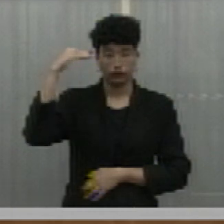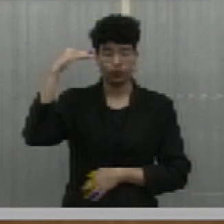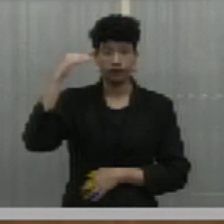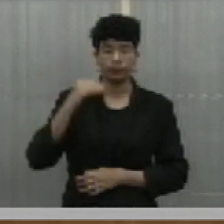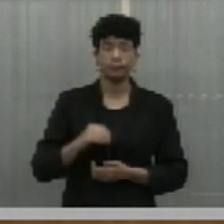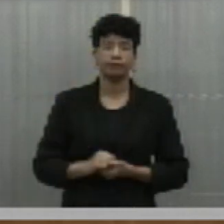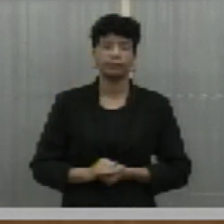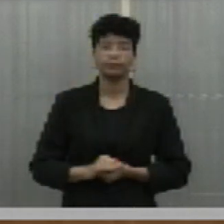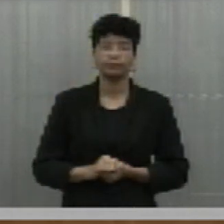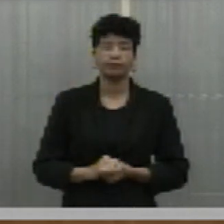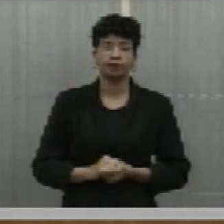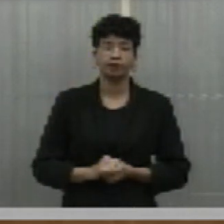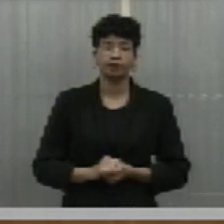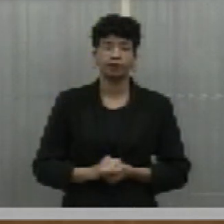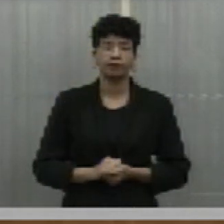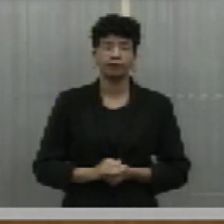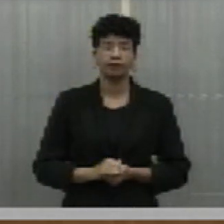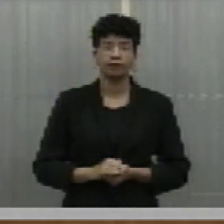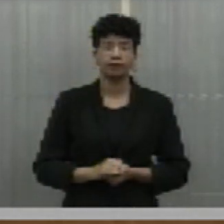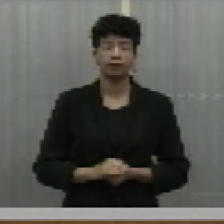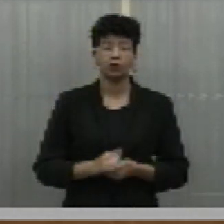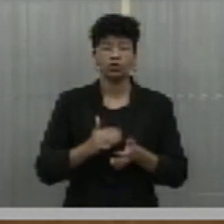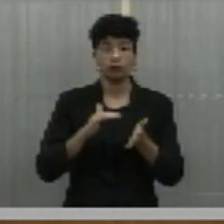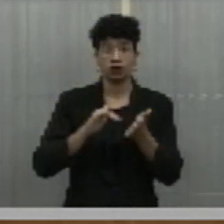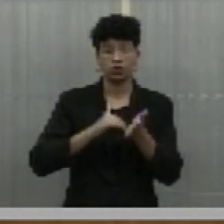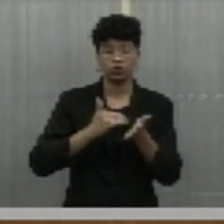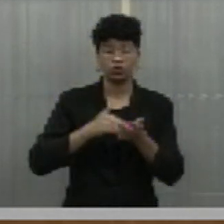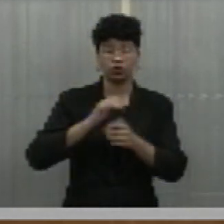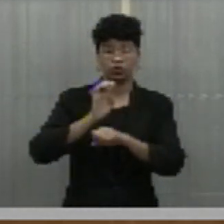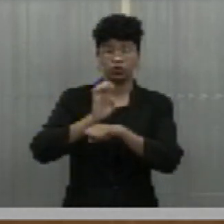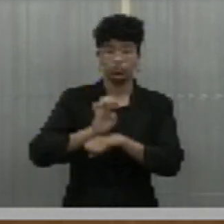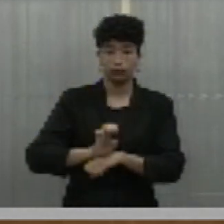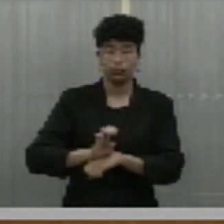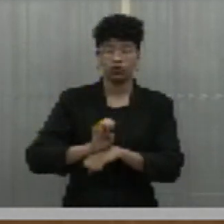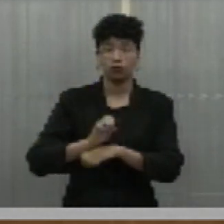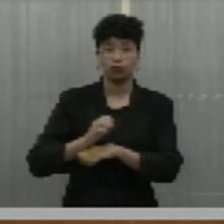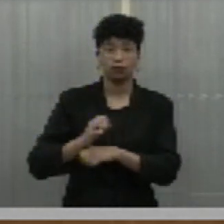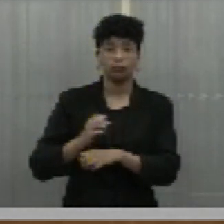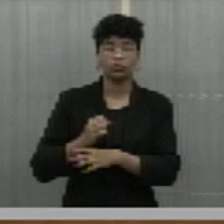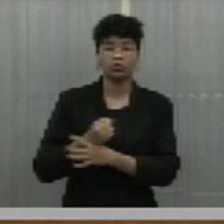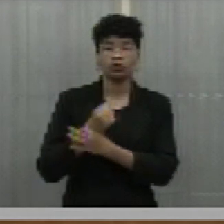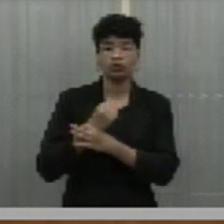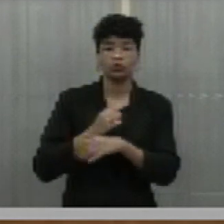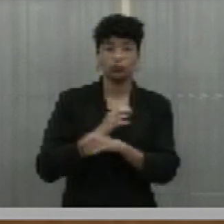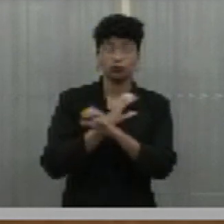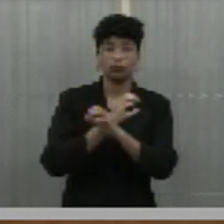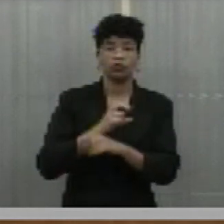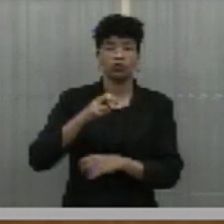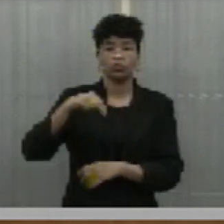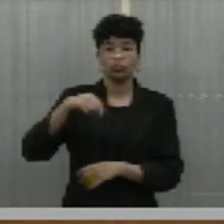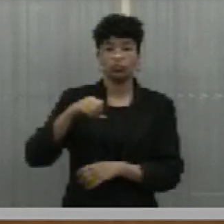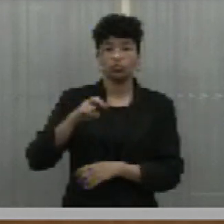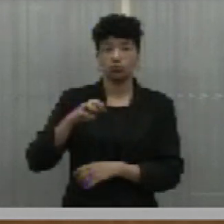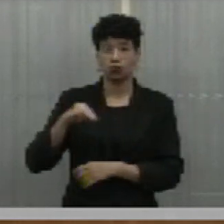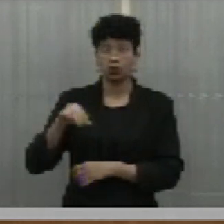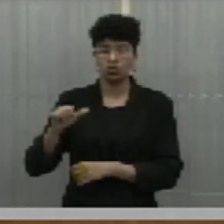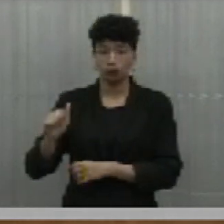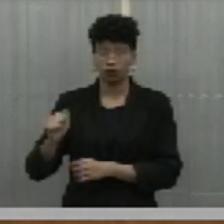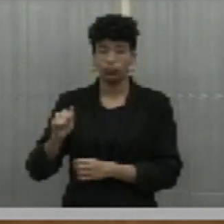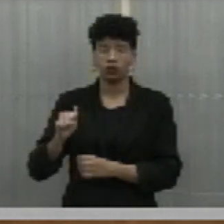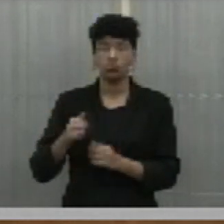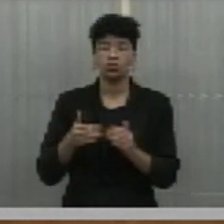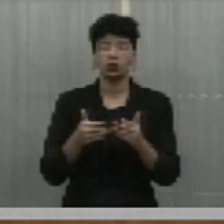Rafael Tágera Fonteles, e à secretária estadual da Defesa Civil, senhora Norma Sueli Nogueira,